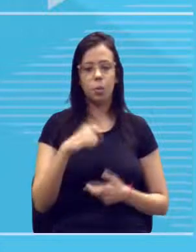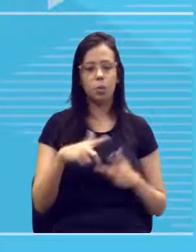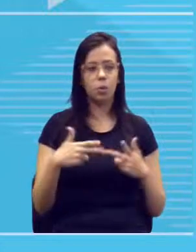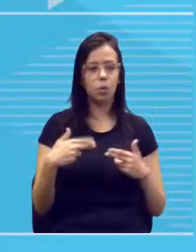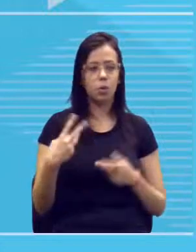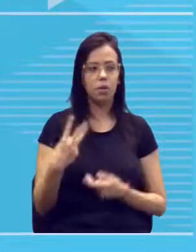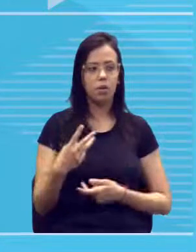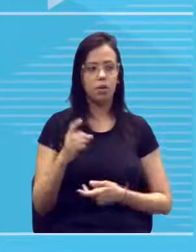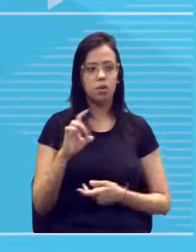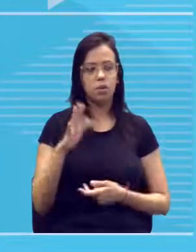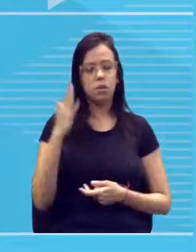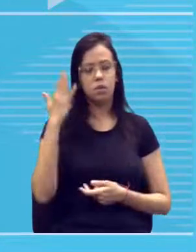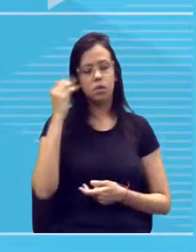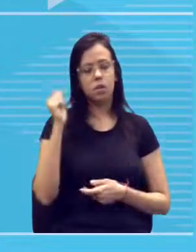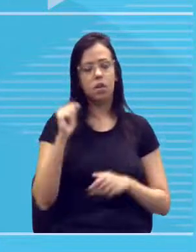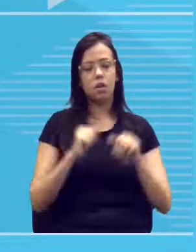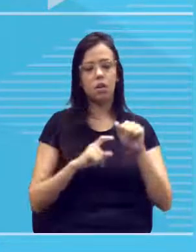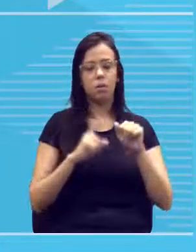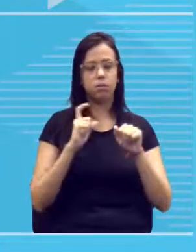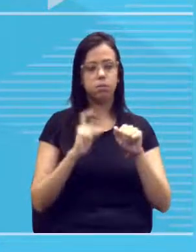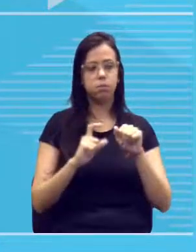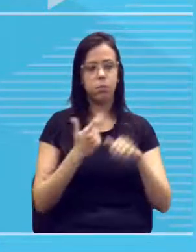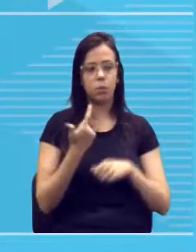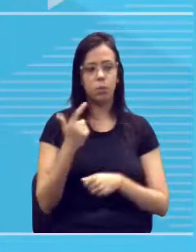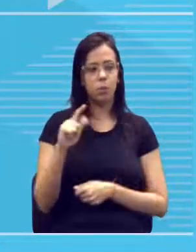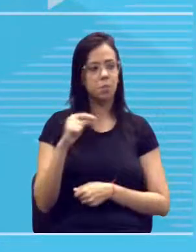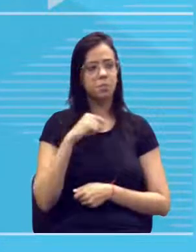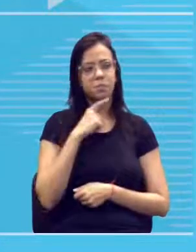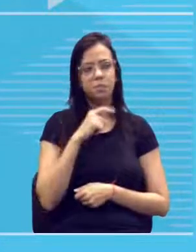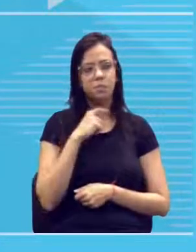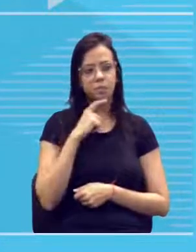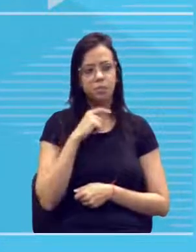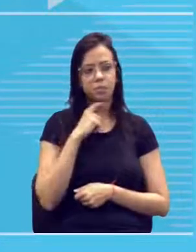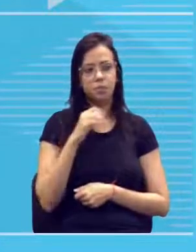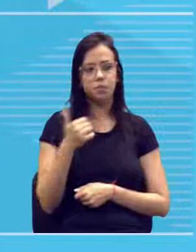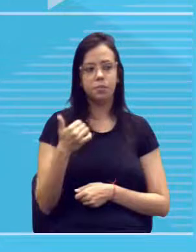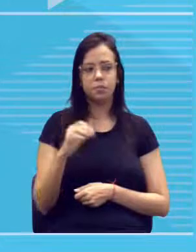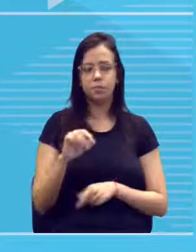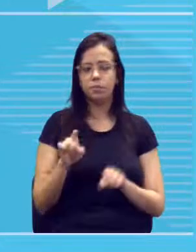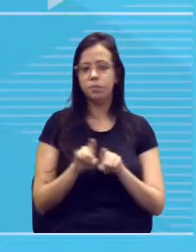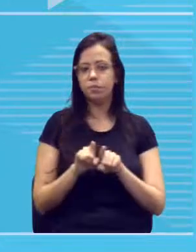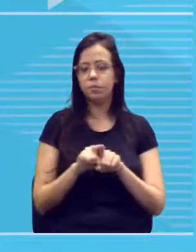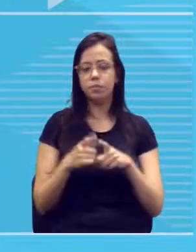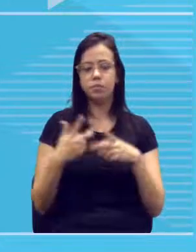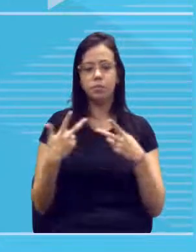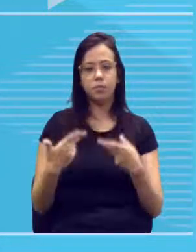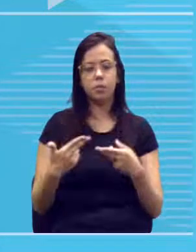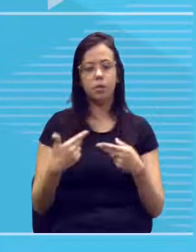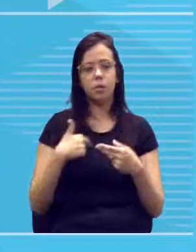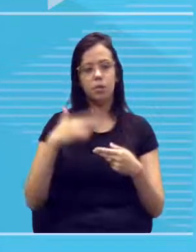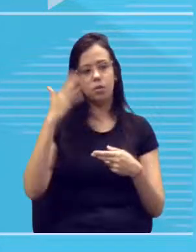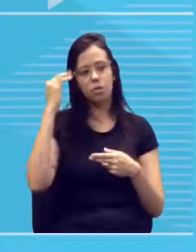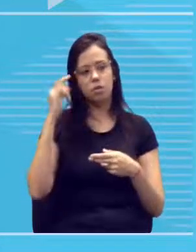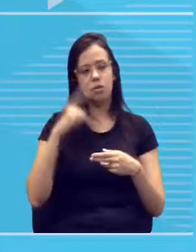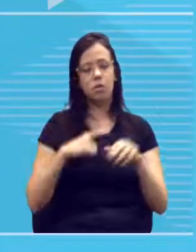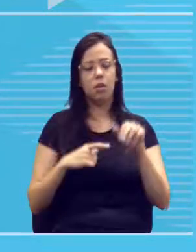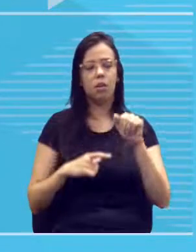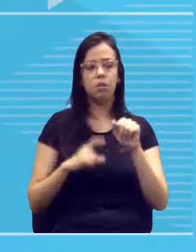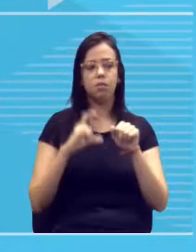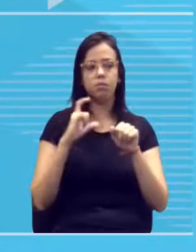Eu só sei o gene azão. O outro, não sei. E do dez, de novo, eu sei a manifestação.